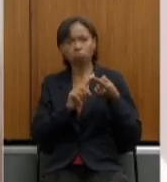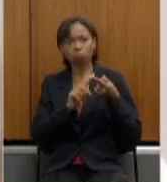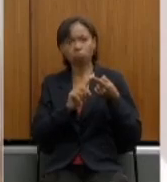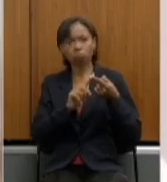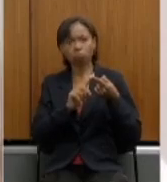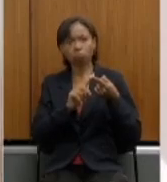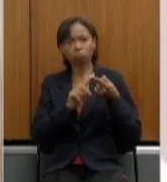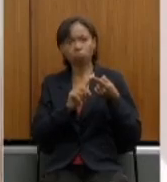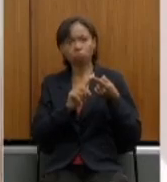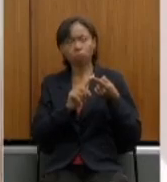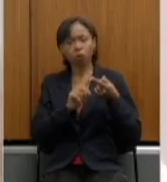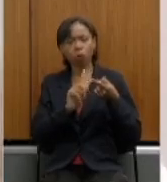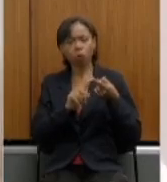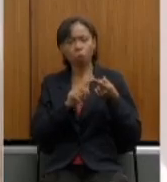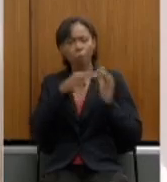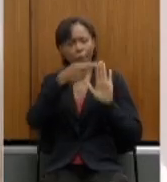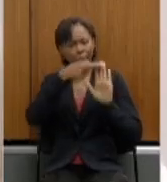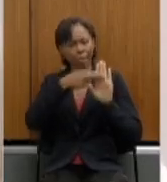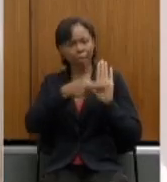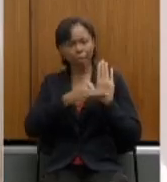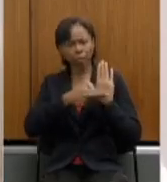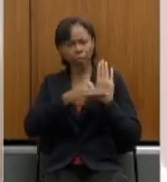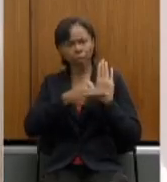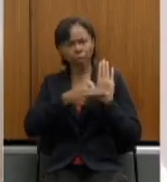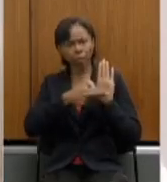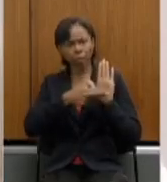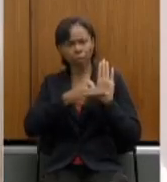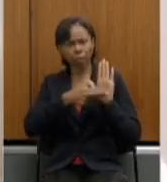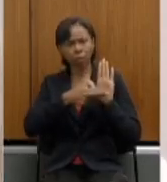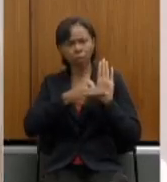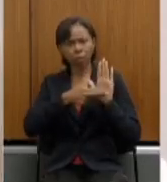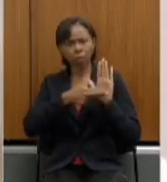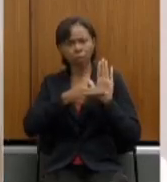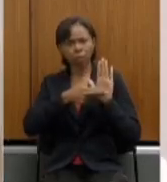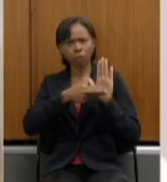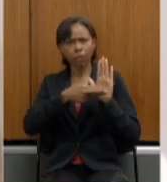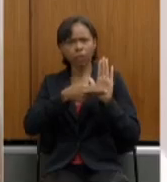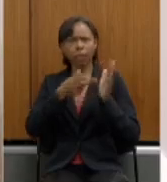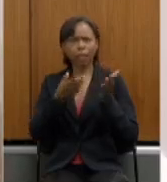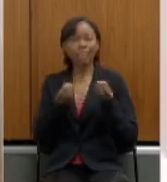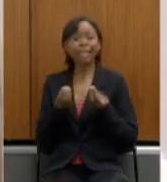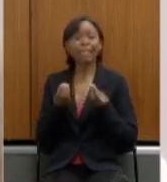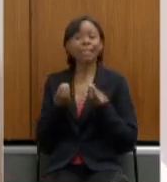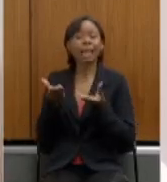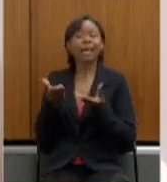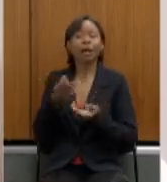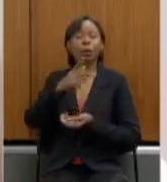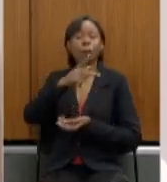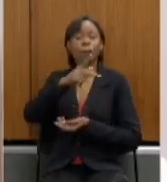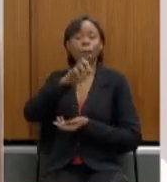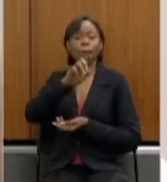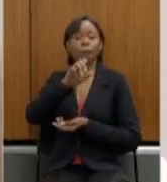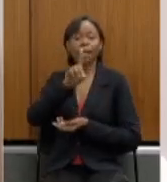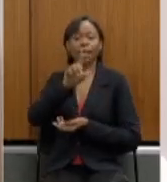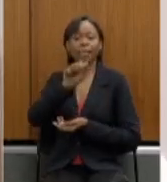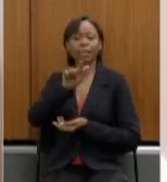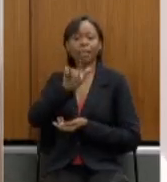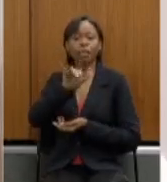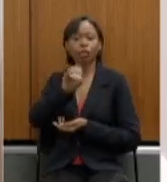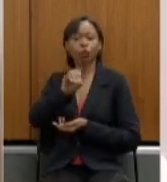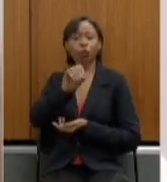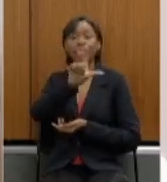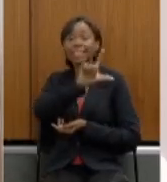uma que dá um pedágio de 100% para ser mantido a